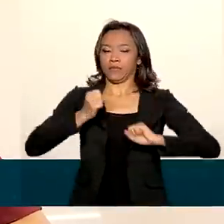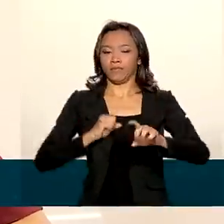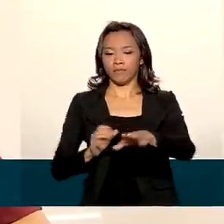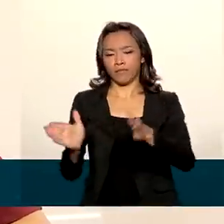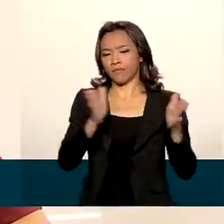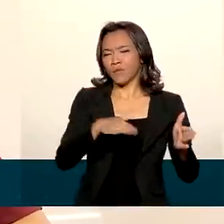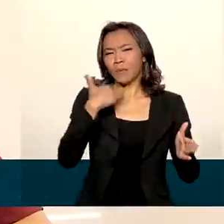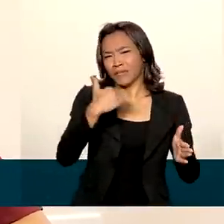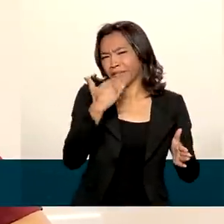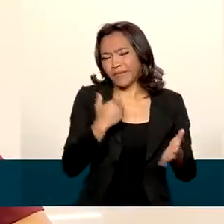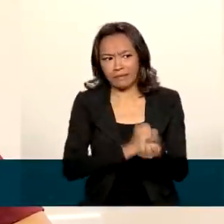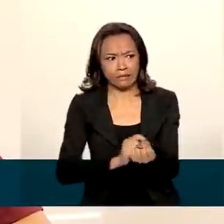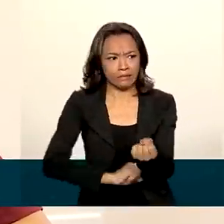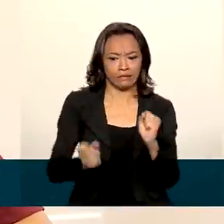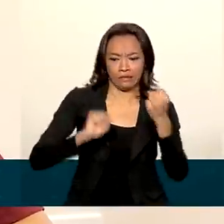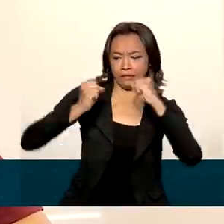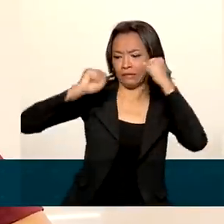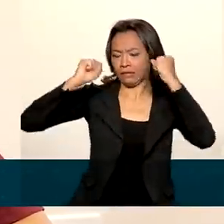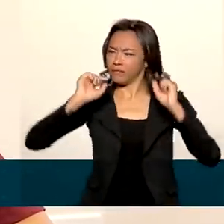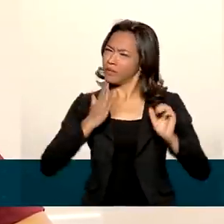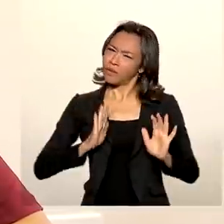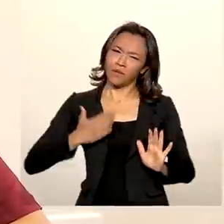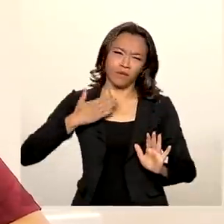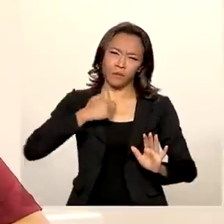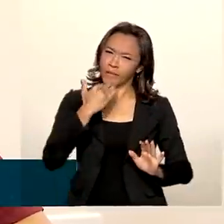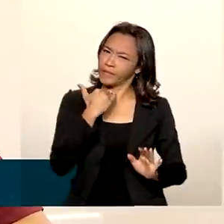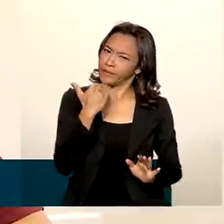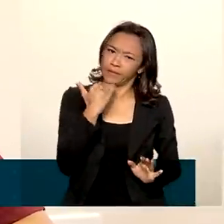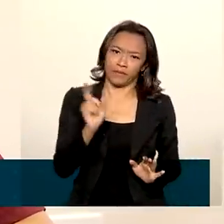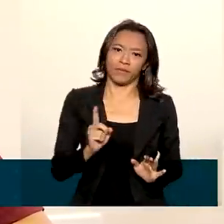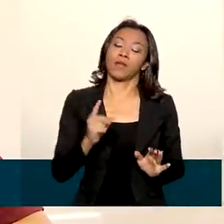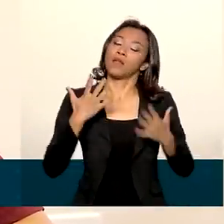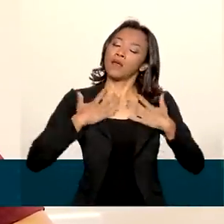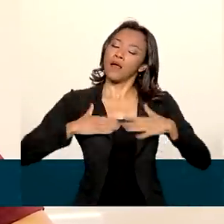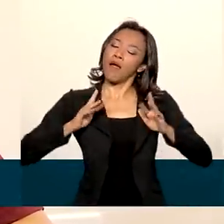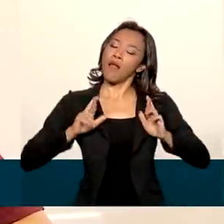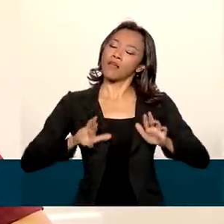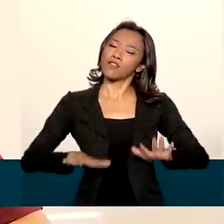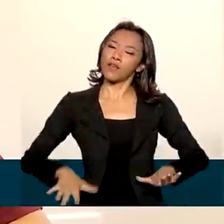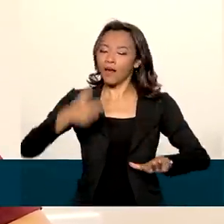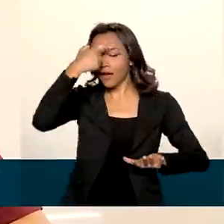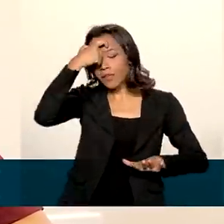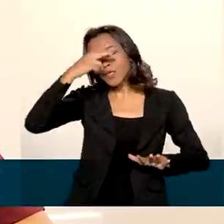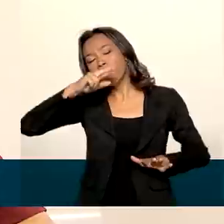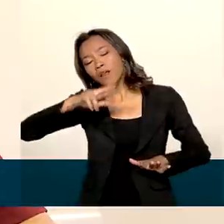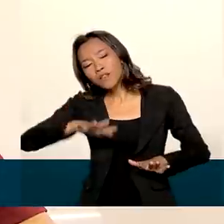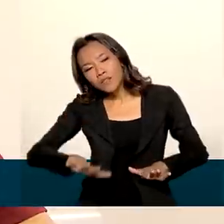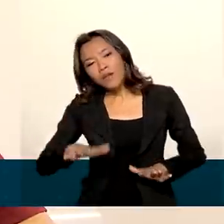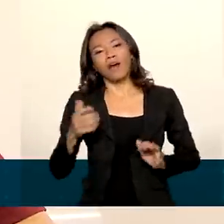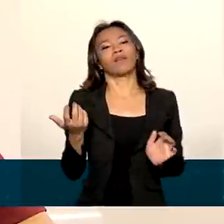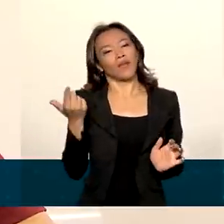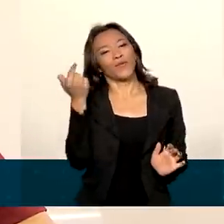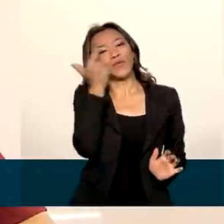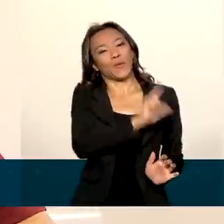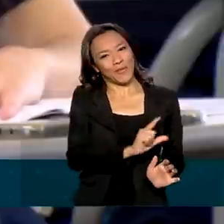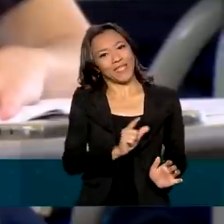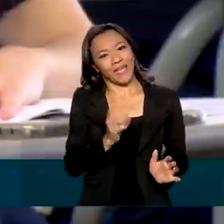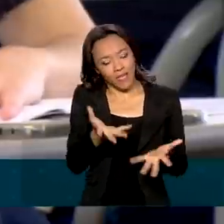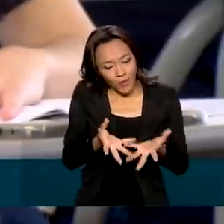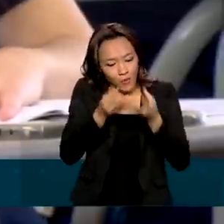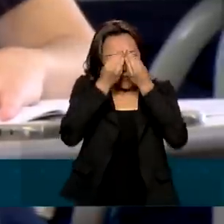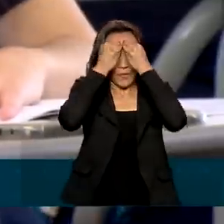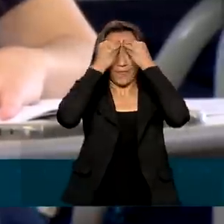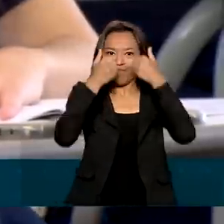se estressar e colocar uma montanha de coisas para você fazer. Tem que ficar relaxado e com a mente relaxada e descansada é que realmente se absorve o conteúdo.